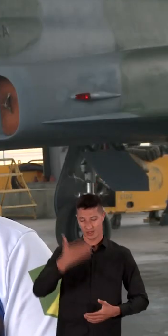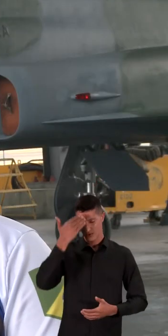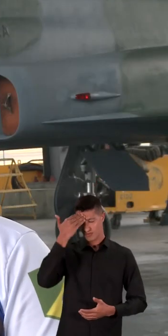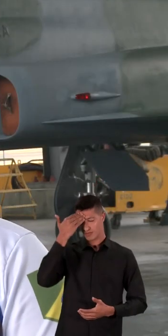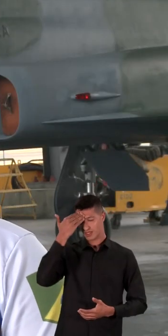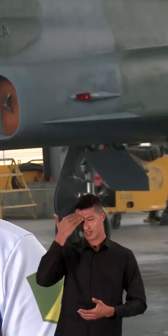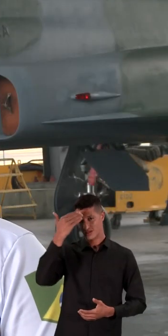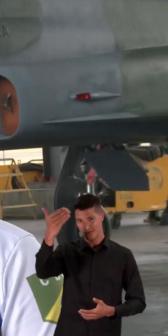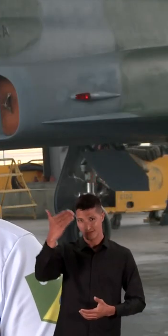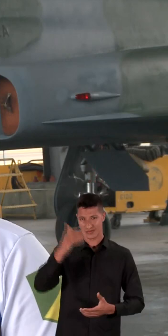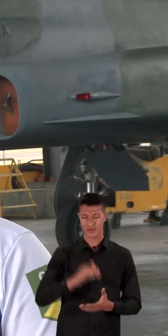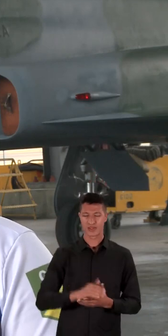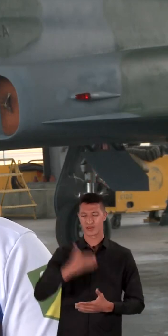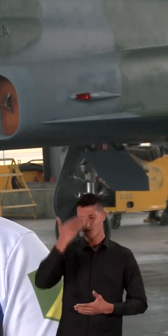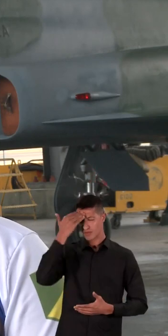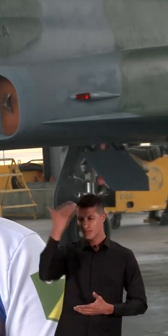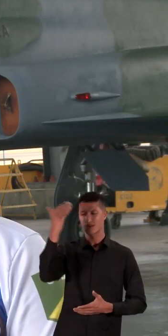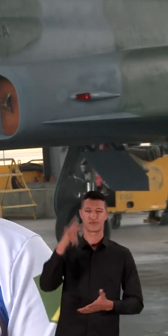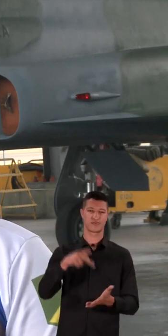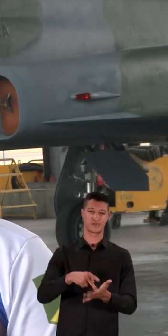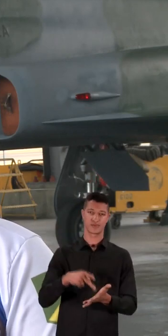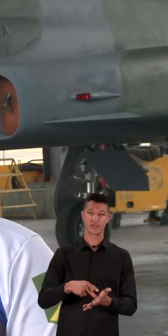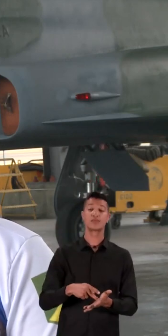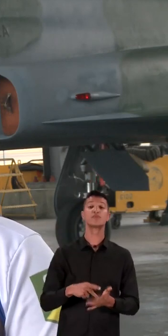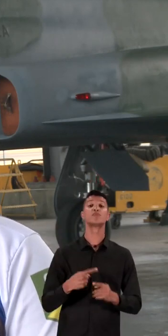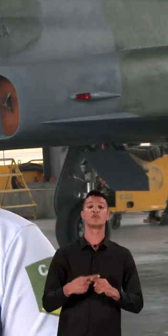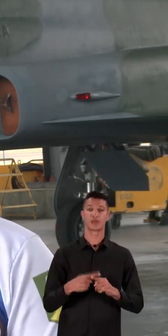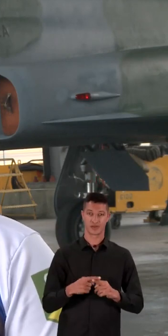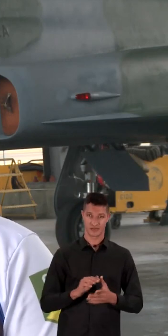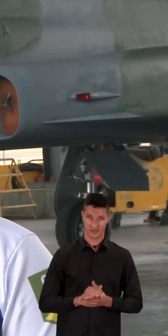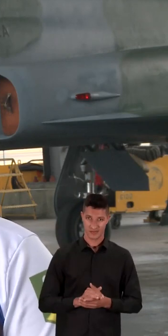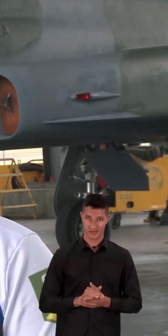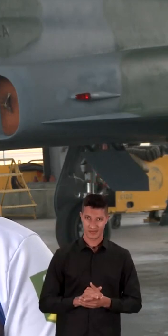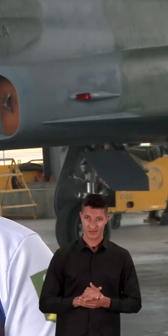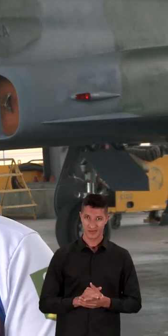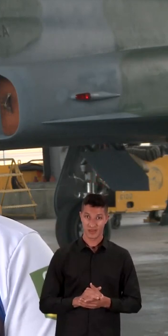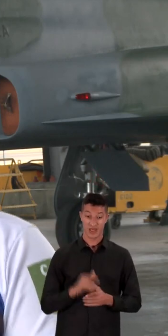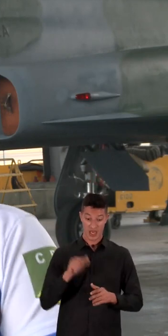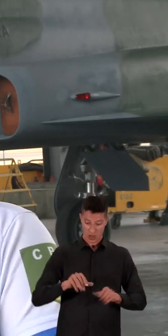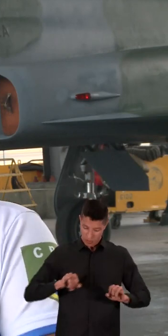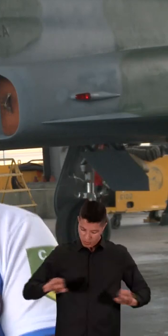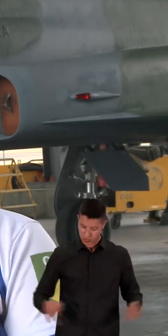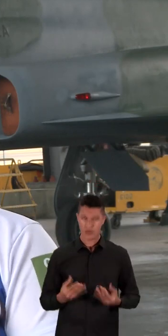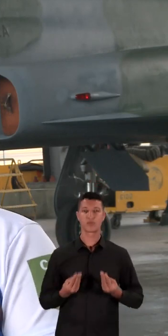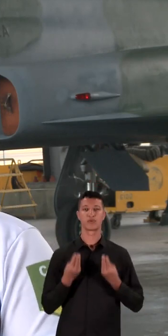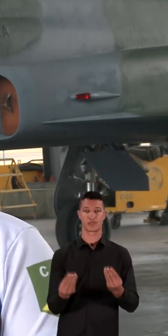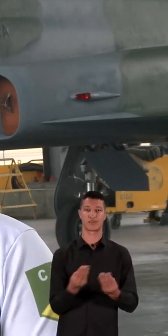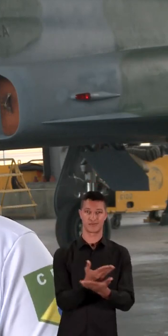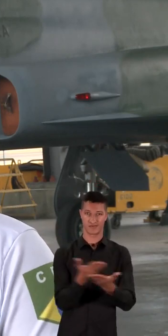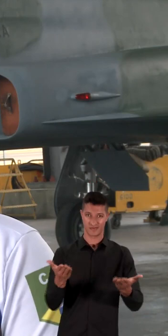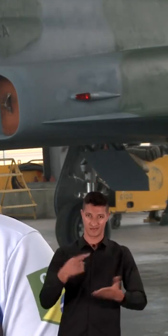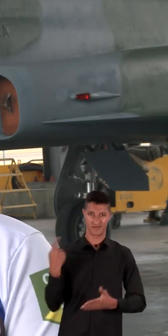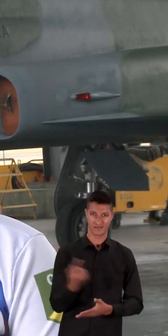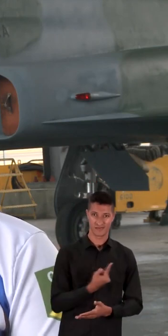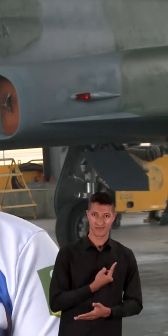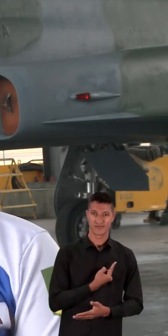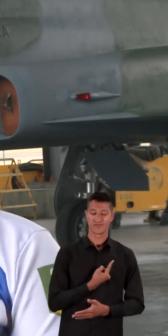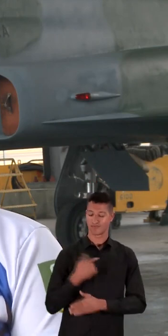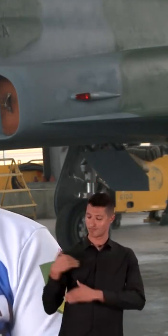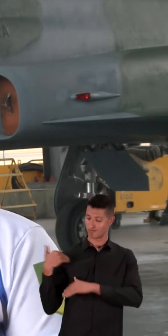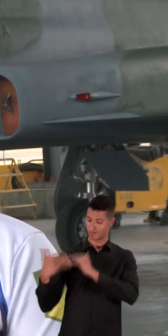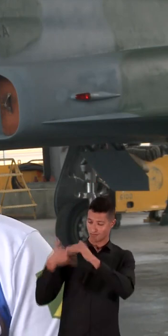Muito obrigada. Muito obrigada mesmo, porque é uma oportunidade para eles, né?